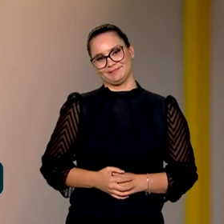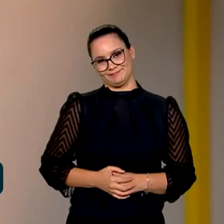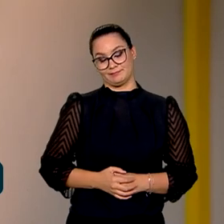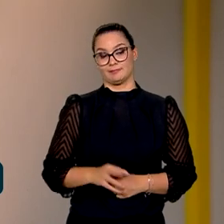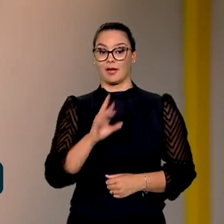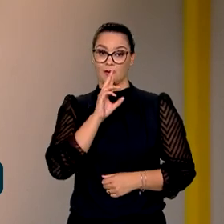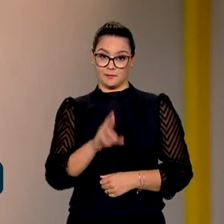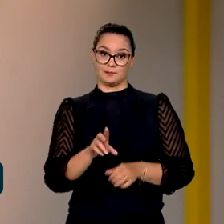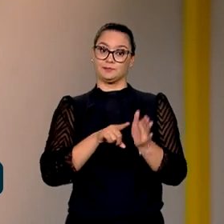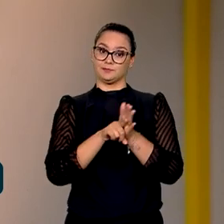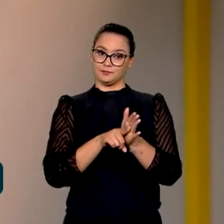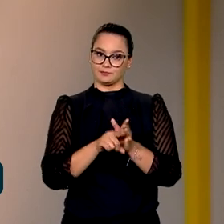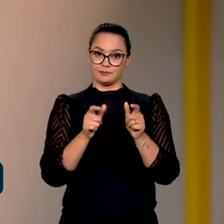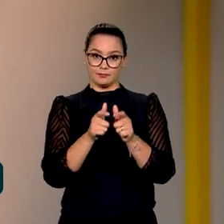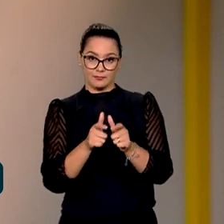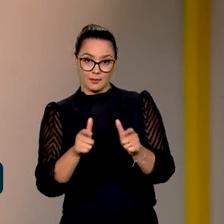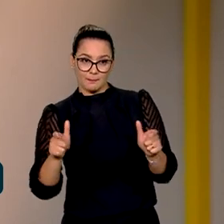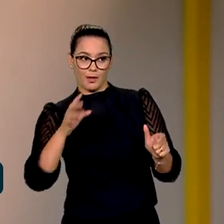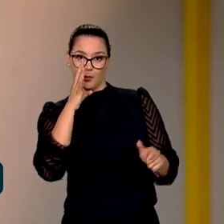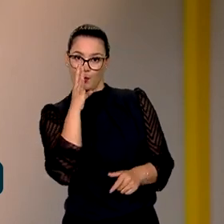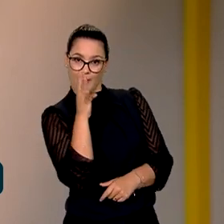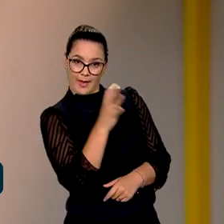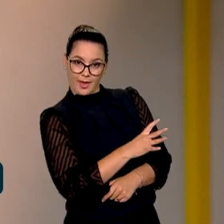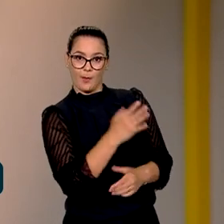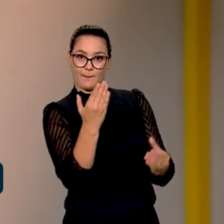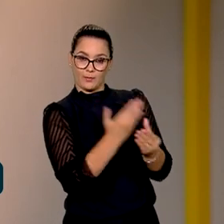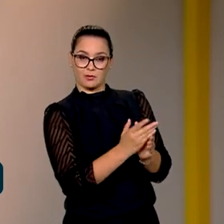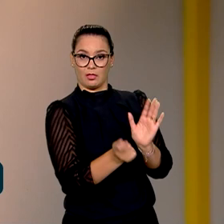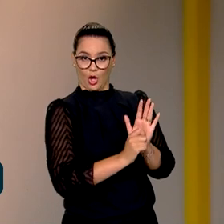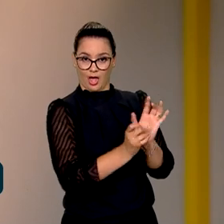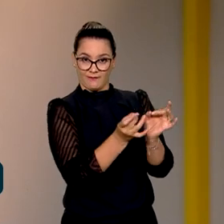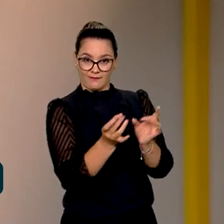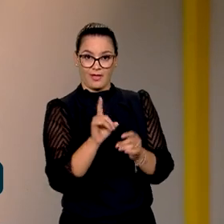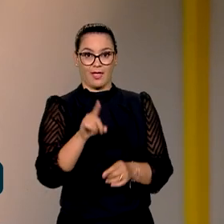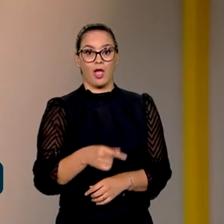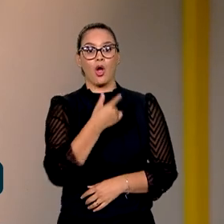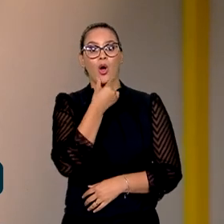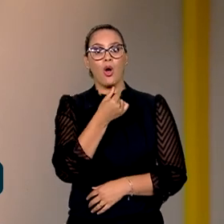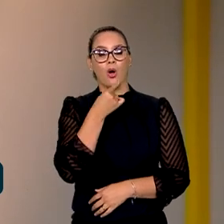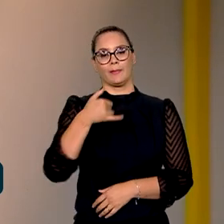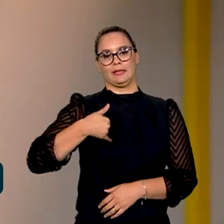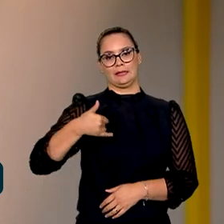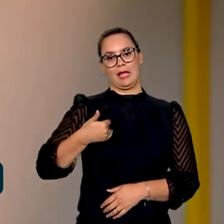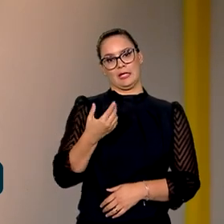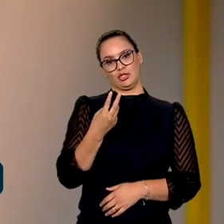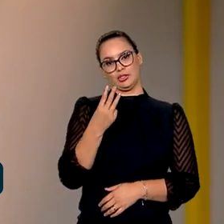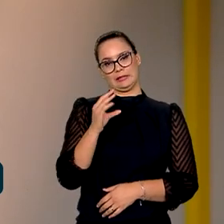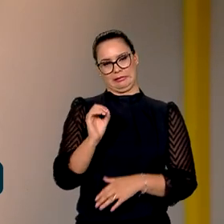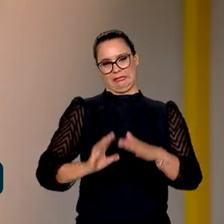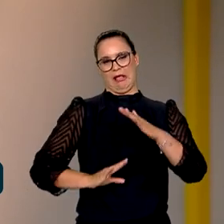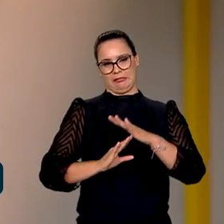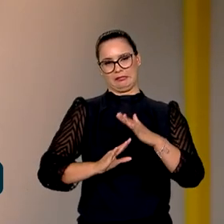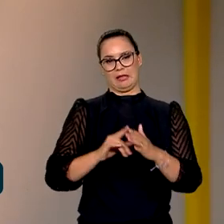os resultados da pesquisa, a maioria dos réus processados por tráfico de drogas é do sexo masculino, tem até 30 anos